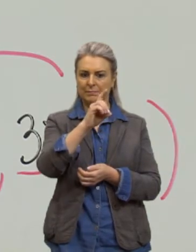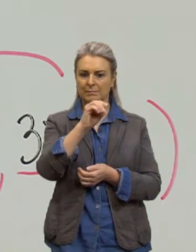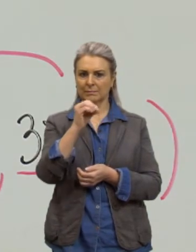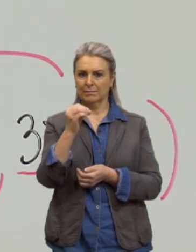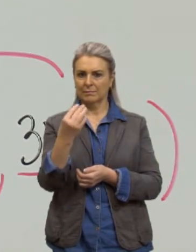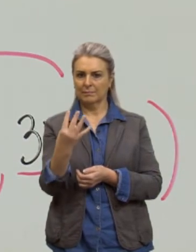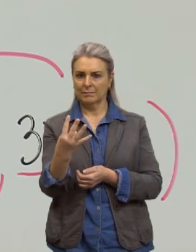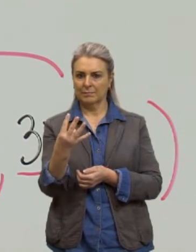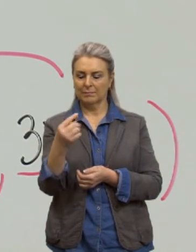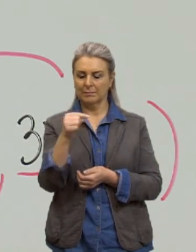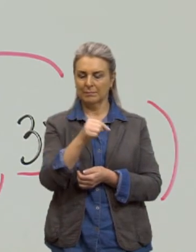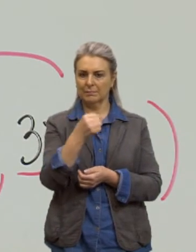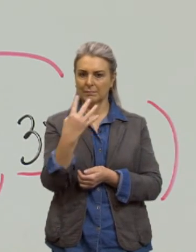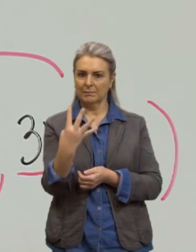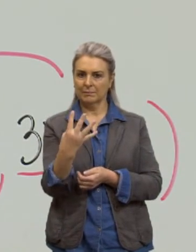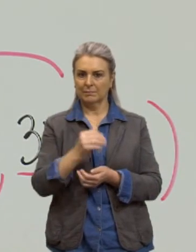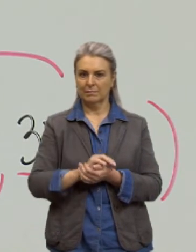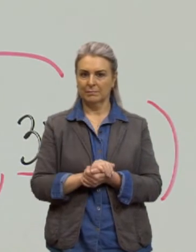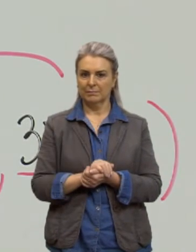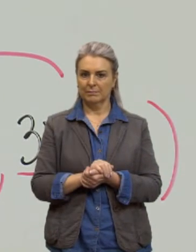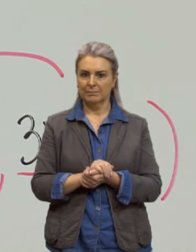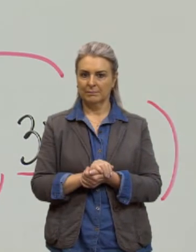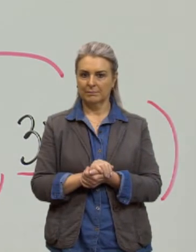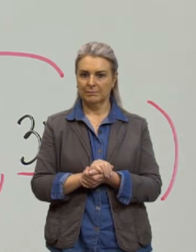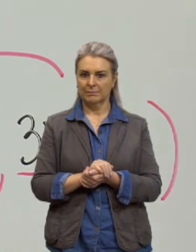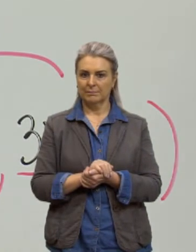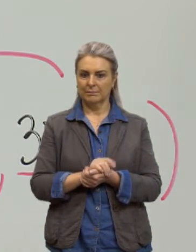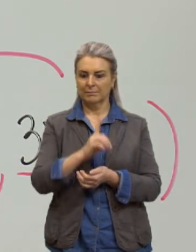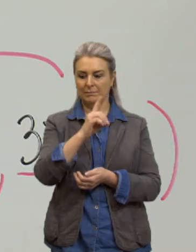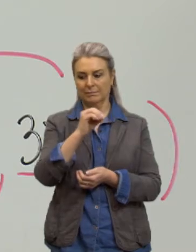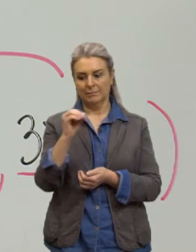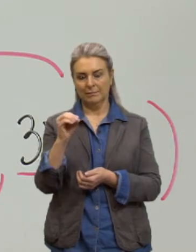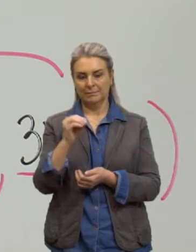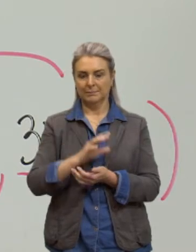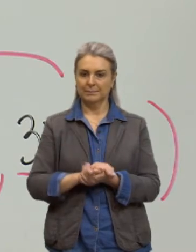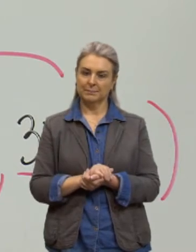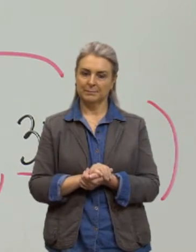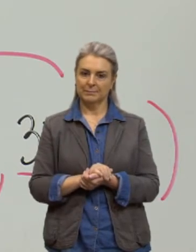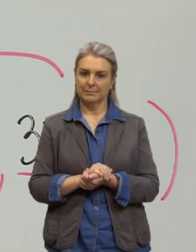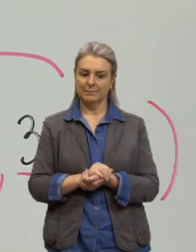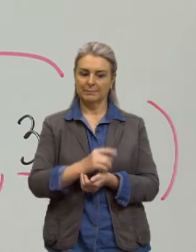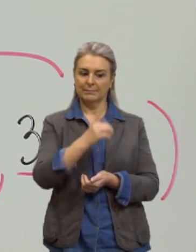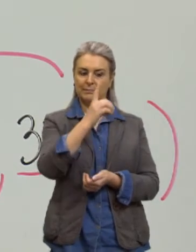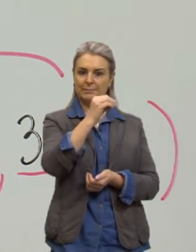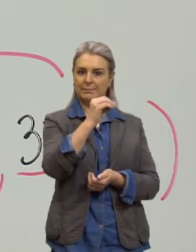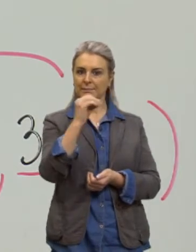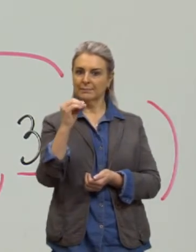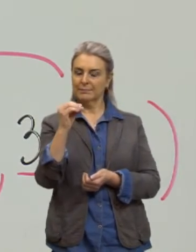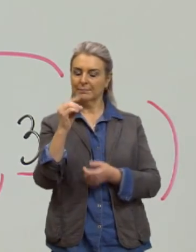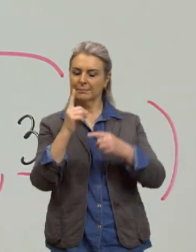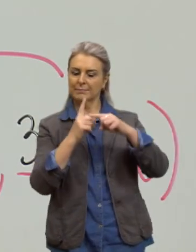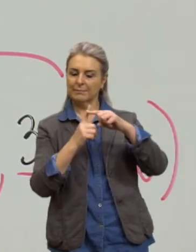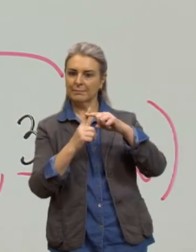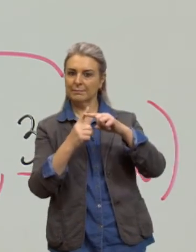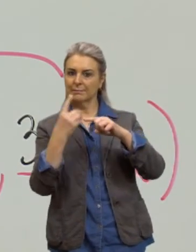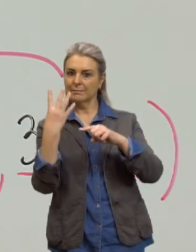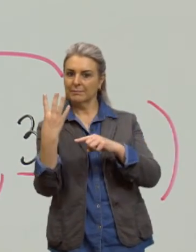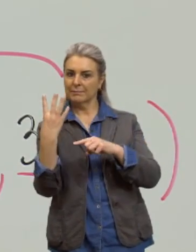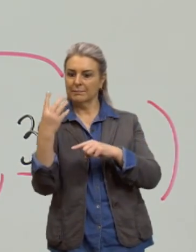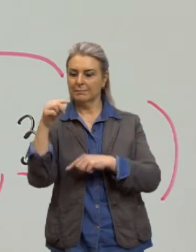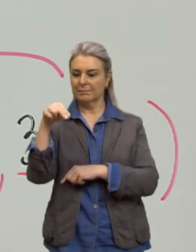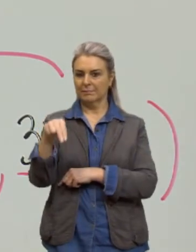menos quatro cento quatro menos quatro cem né? então eu ficaria aqui com cem mais quatro n